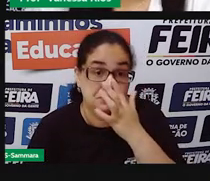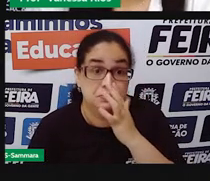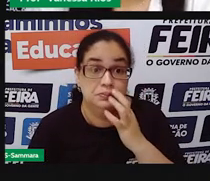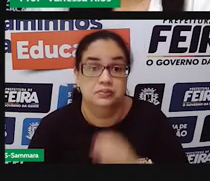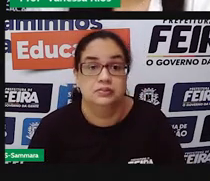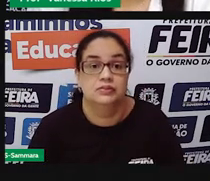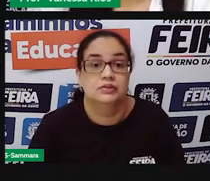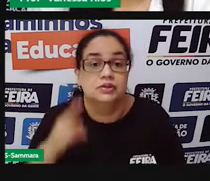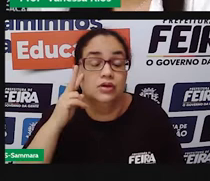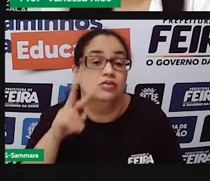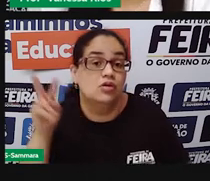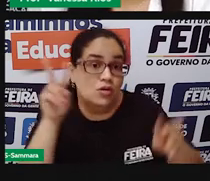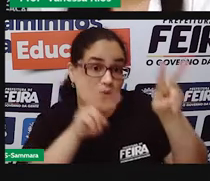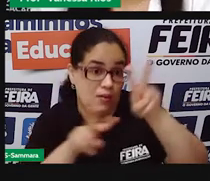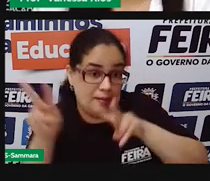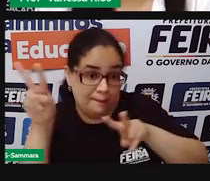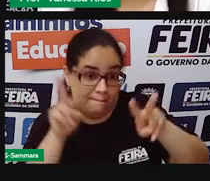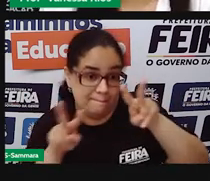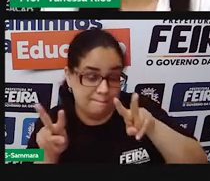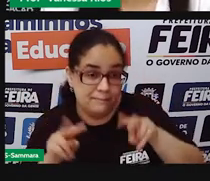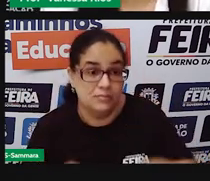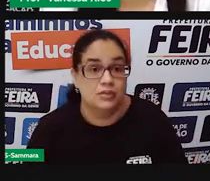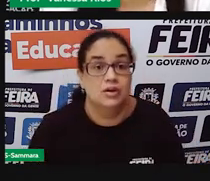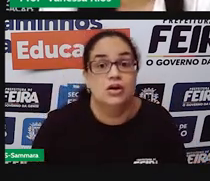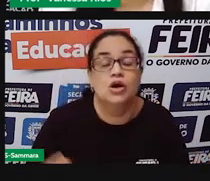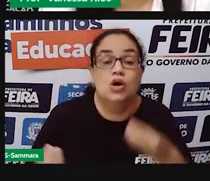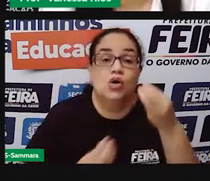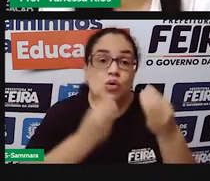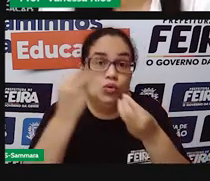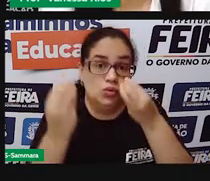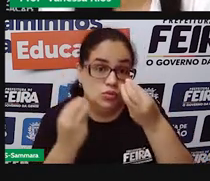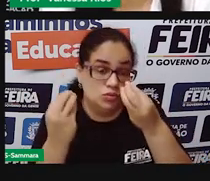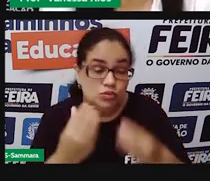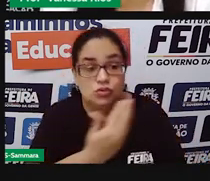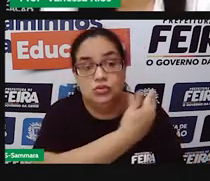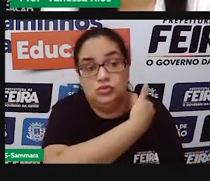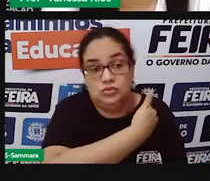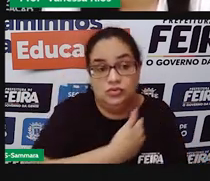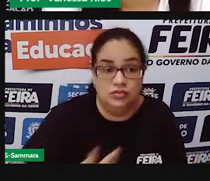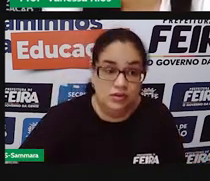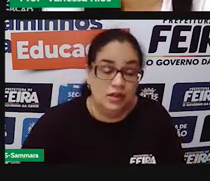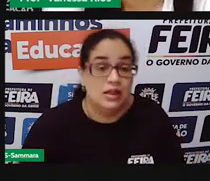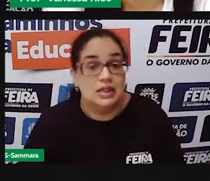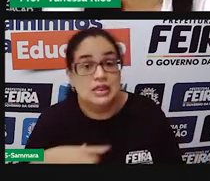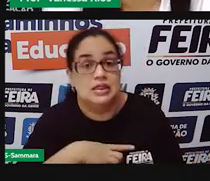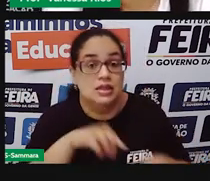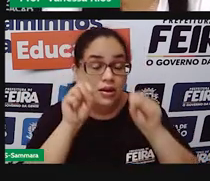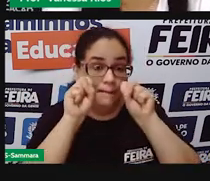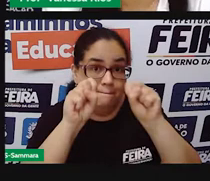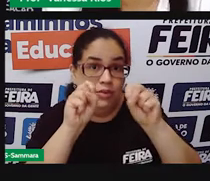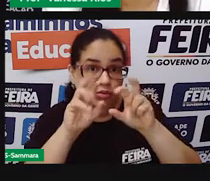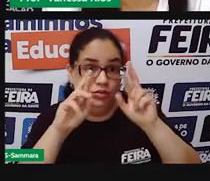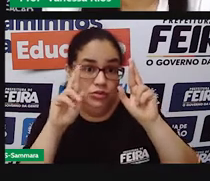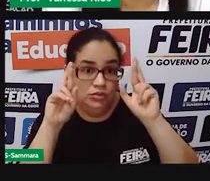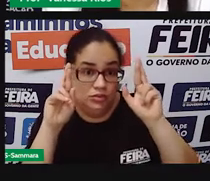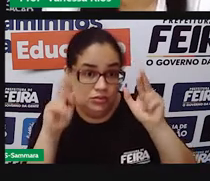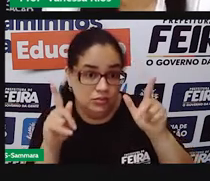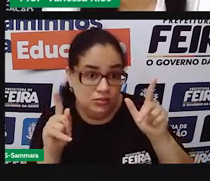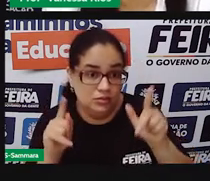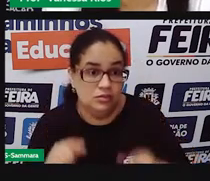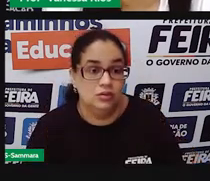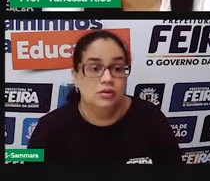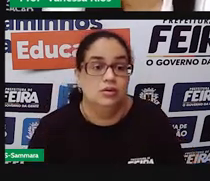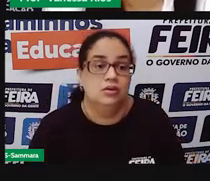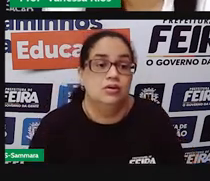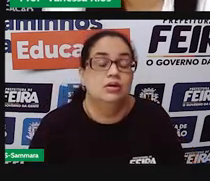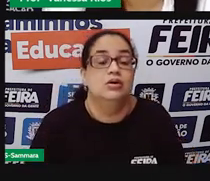E aí a gente observou que entre as formas de governo, né, existem poderes diferentes que são atribuídos